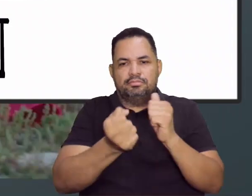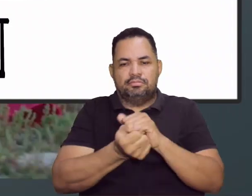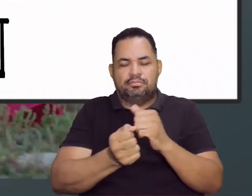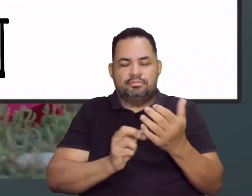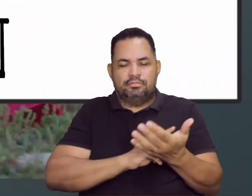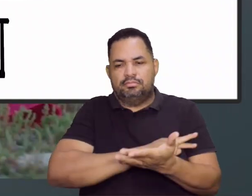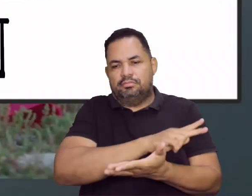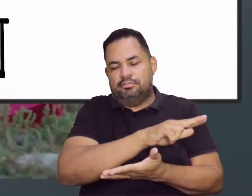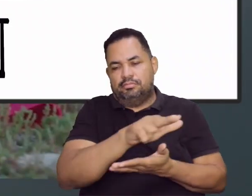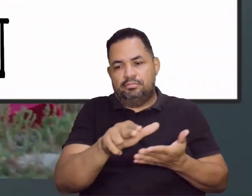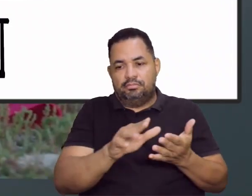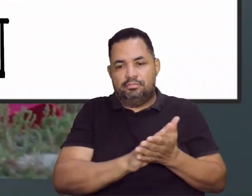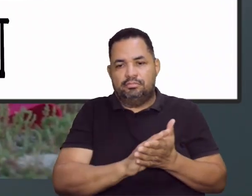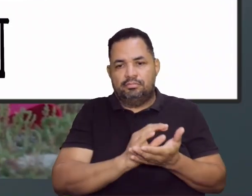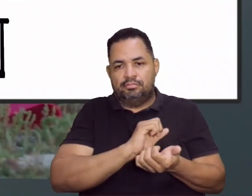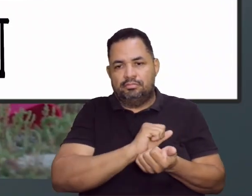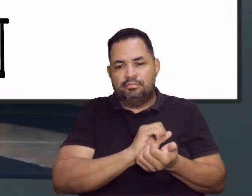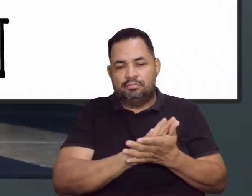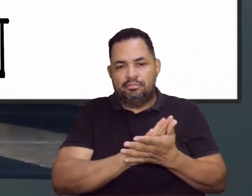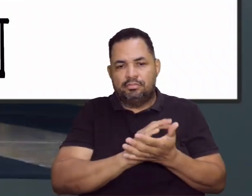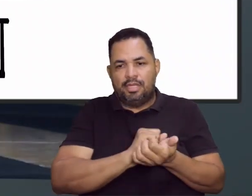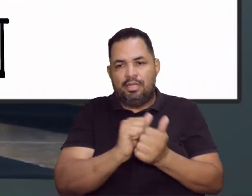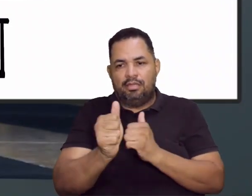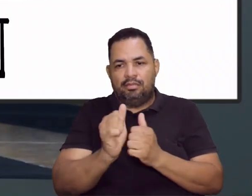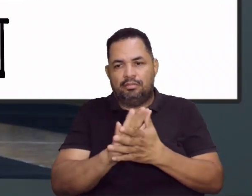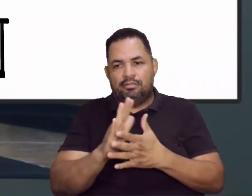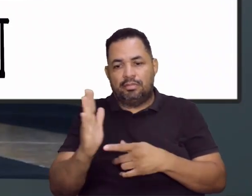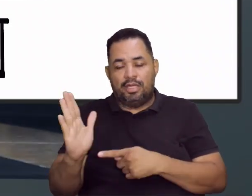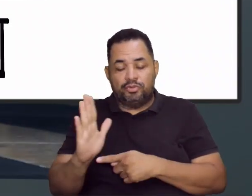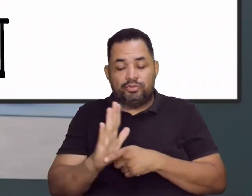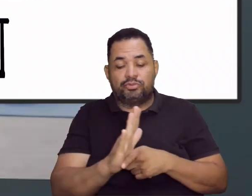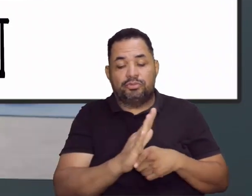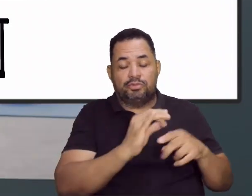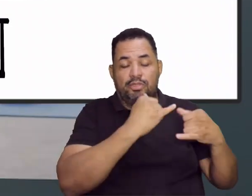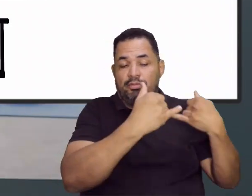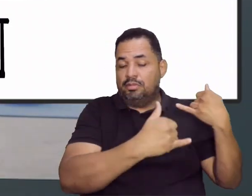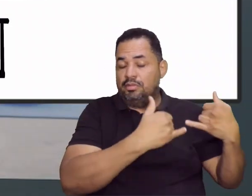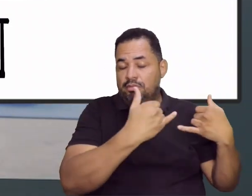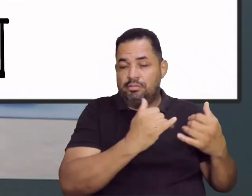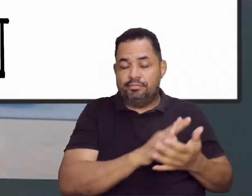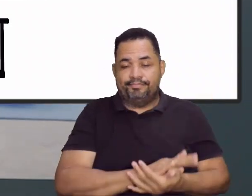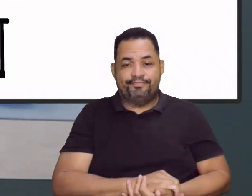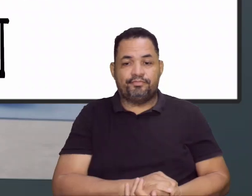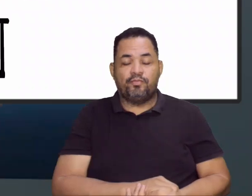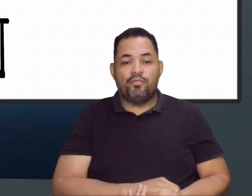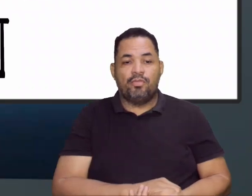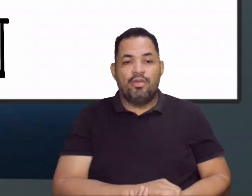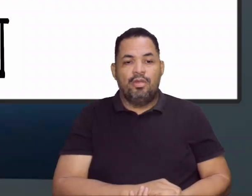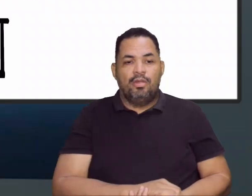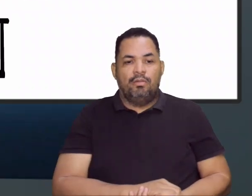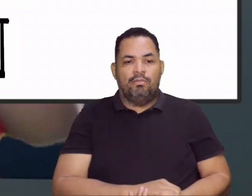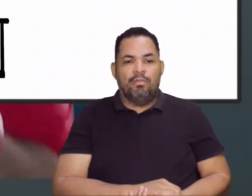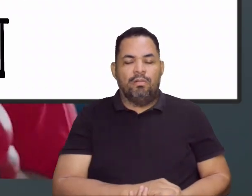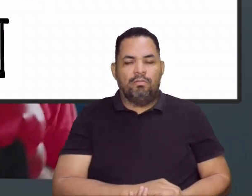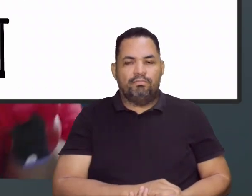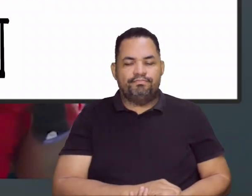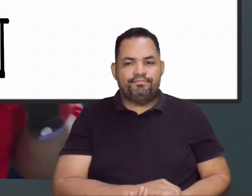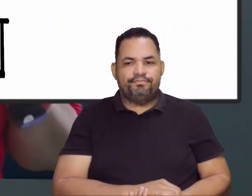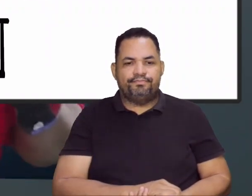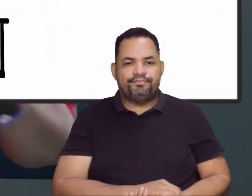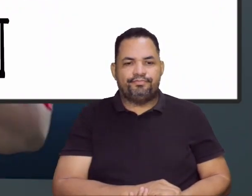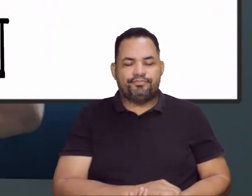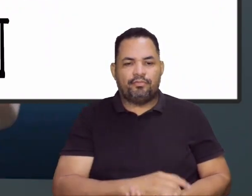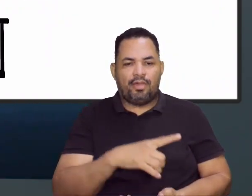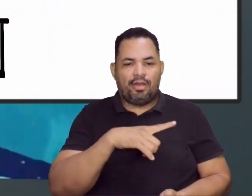esportes, né? Em favor aí dos jogos. E aí é que entram aqueles esportes coletivos, né?